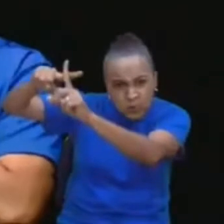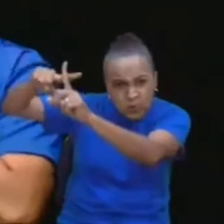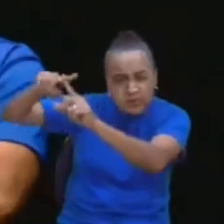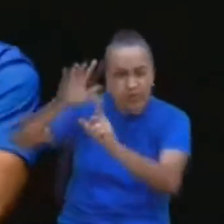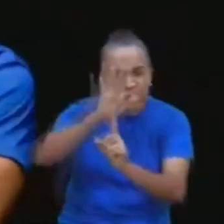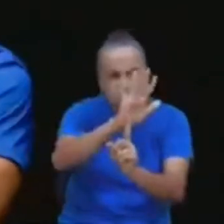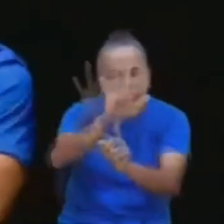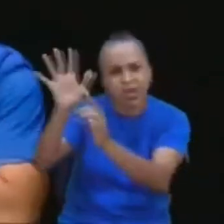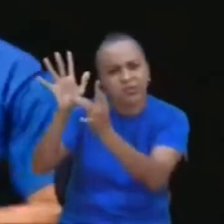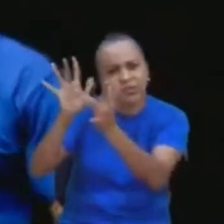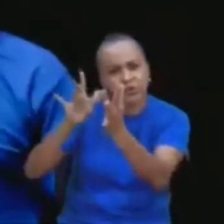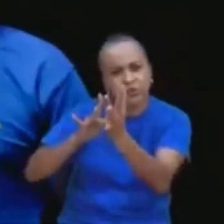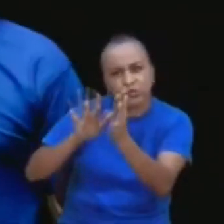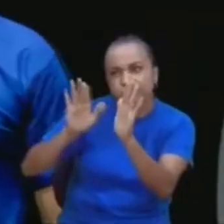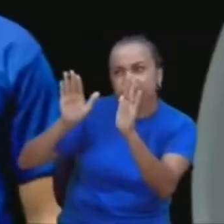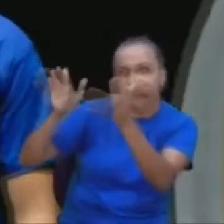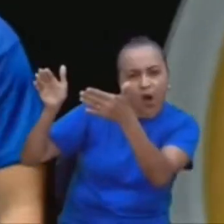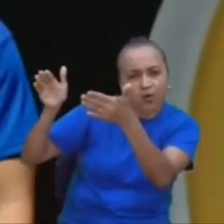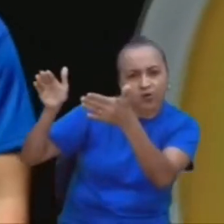Jerusalém, para a cruz,